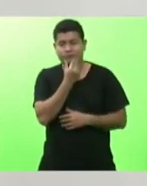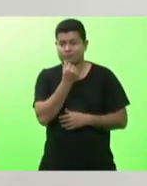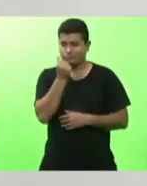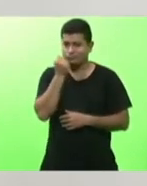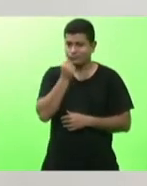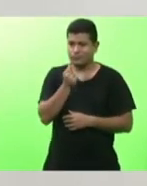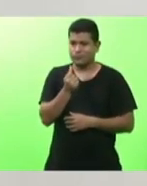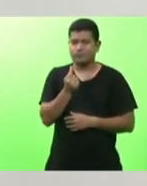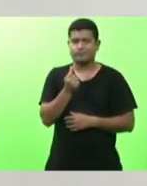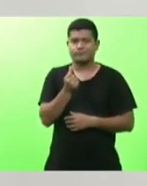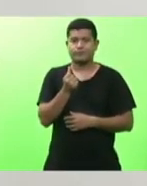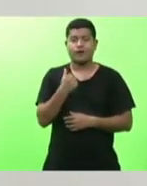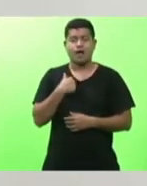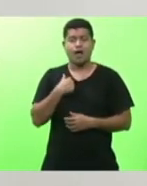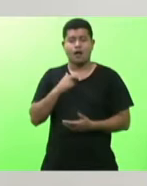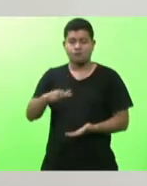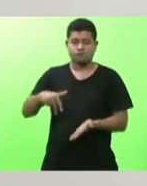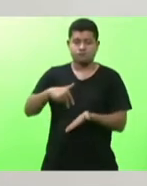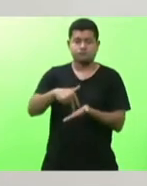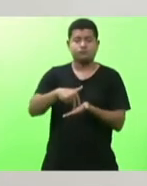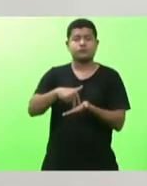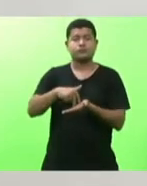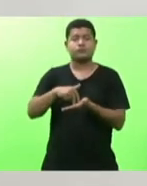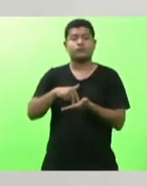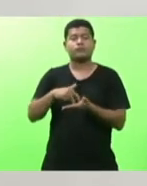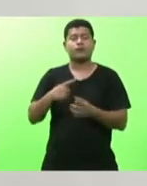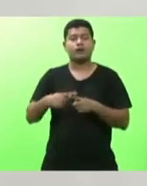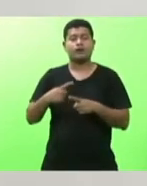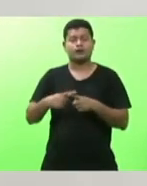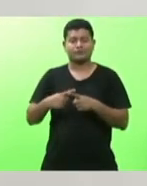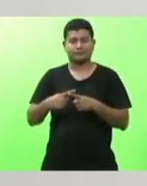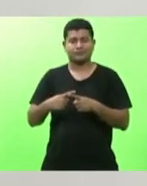o assunto que me traz a esta tribuna no dia de hoje senhor presidente